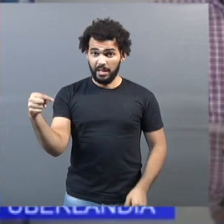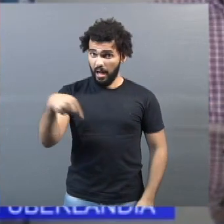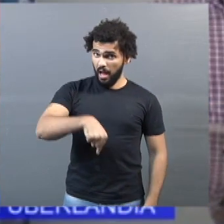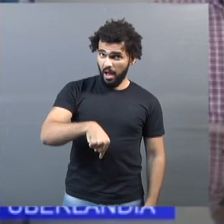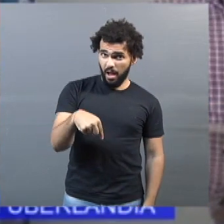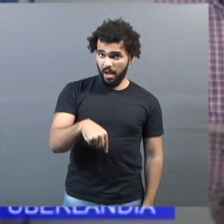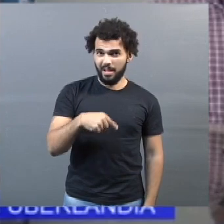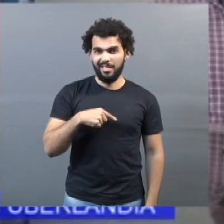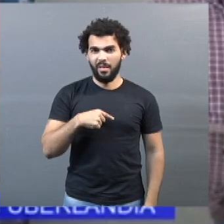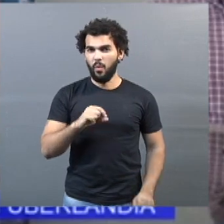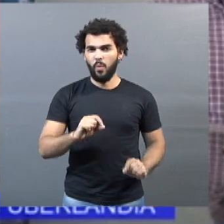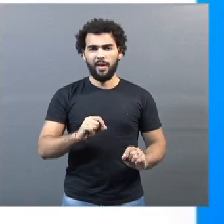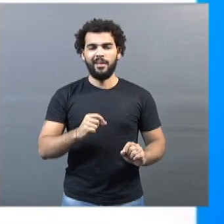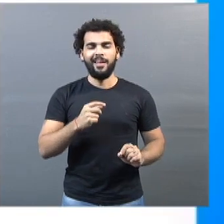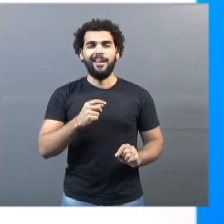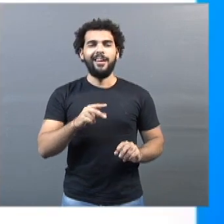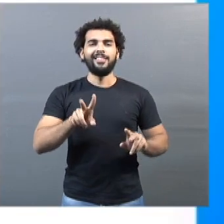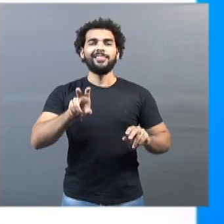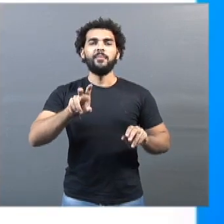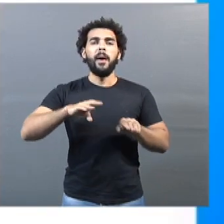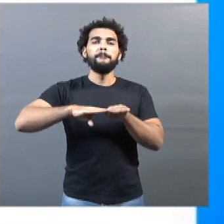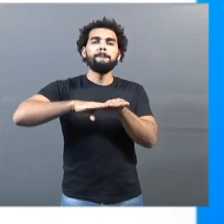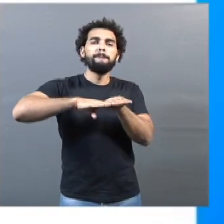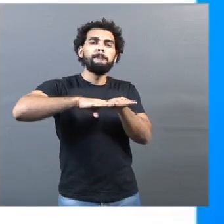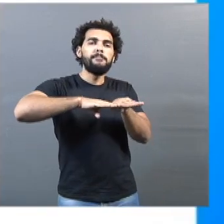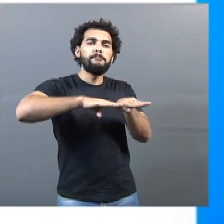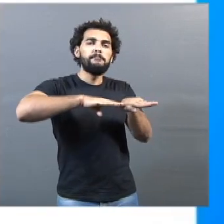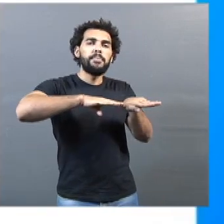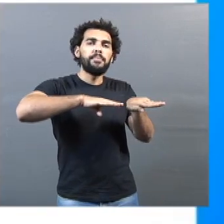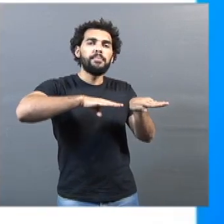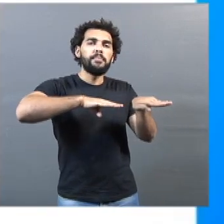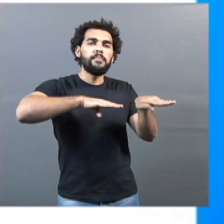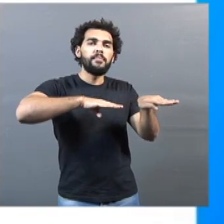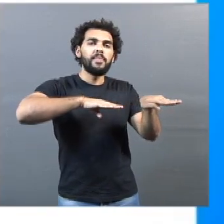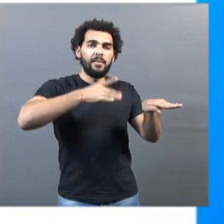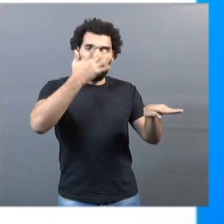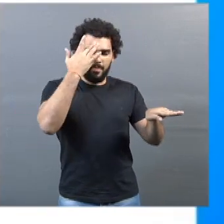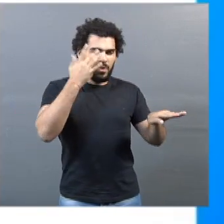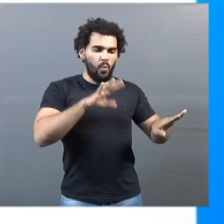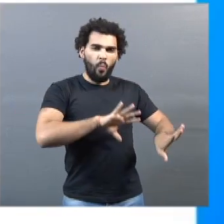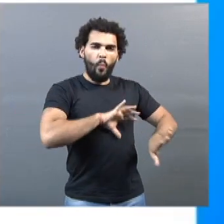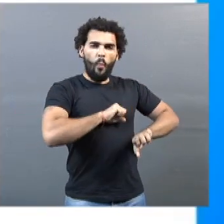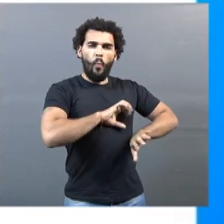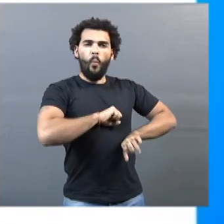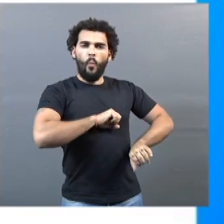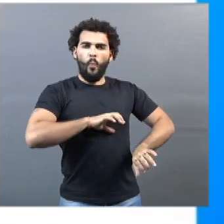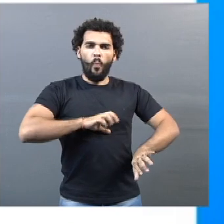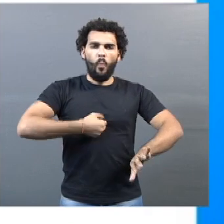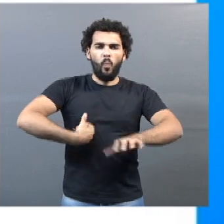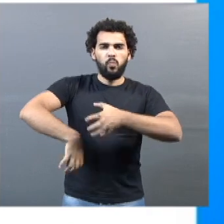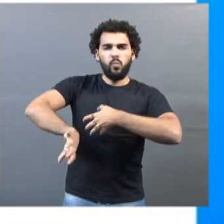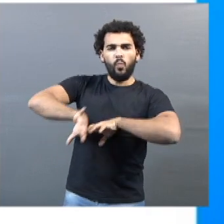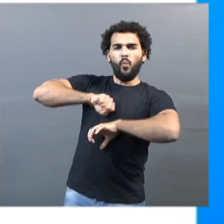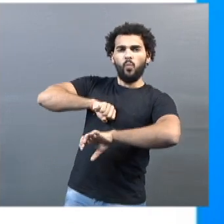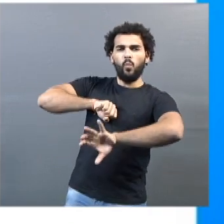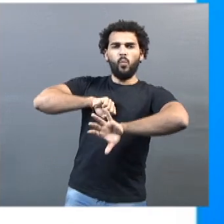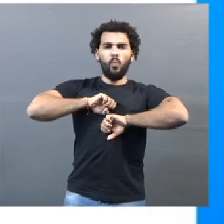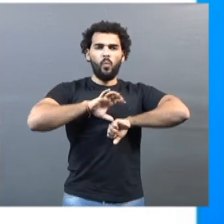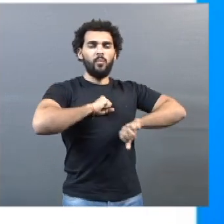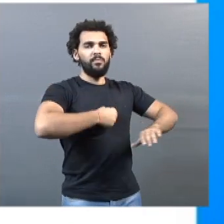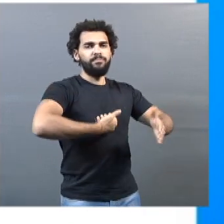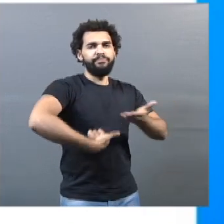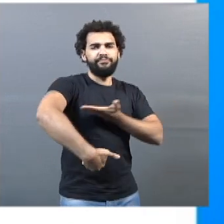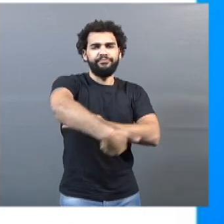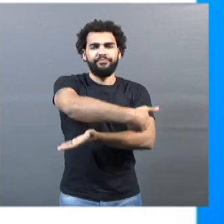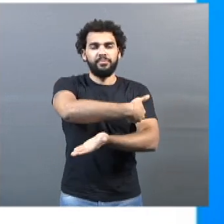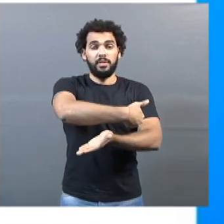atingido o chamado platô, quando há uma estabilização no contágio. De acordo com o levantamento, houve uma pequena